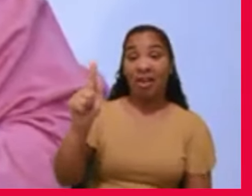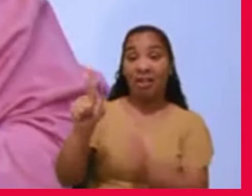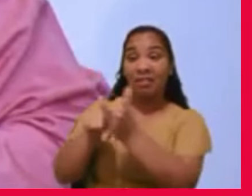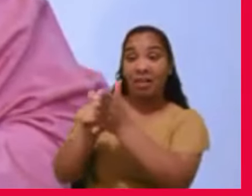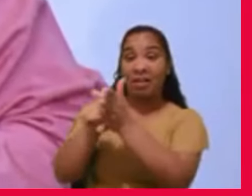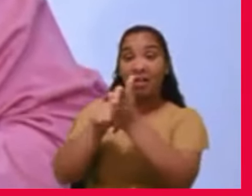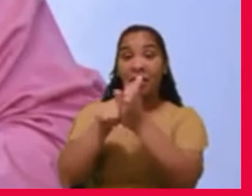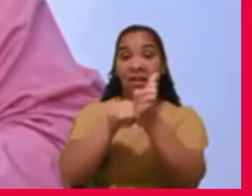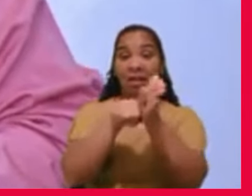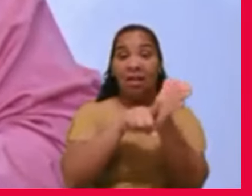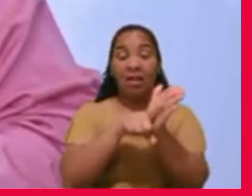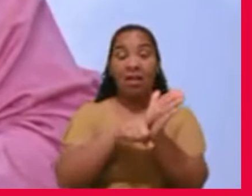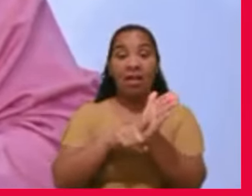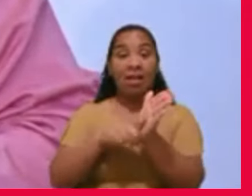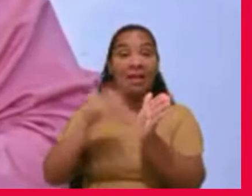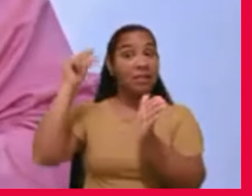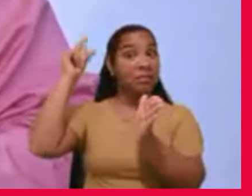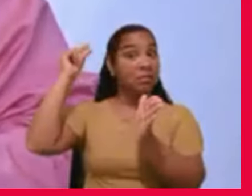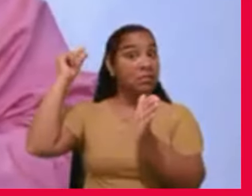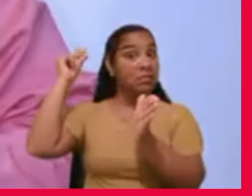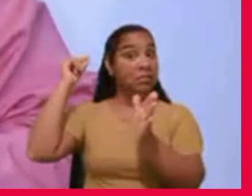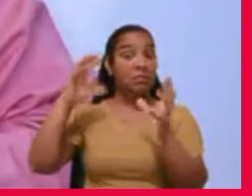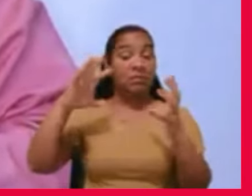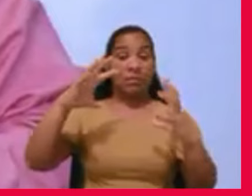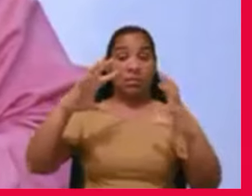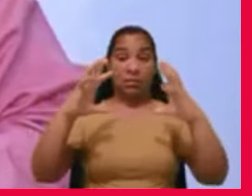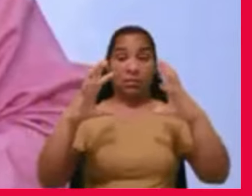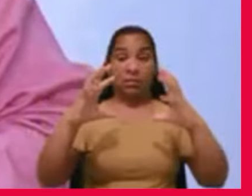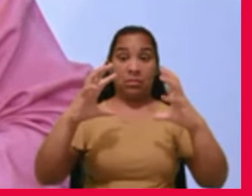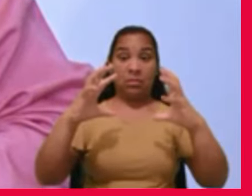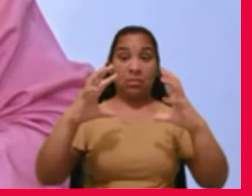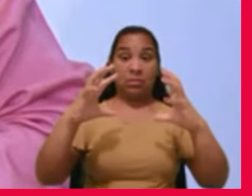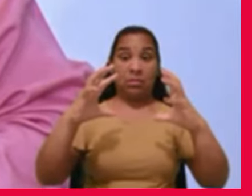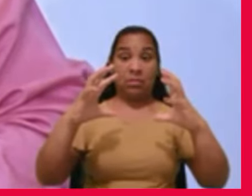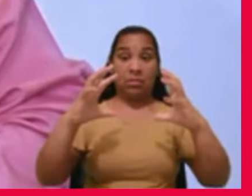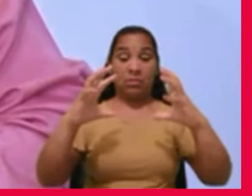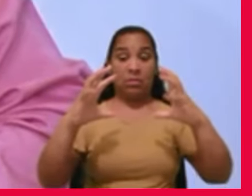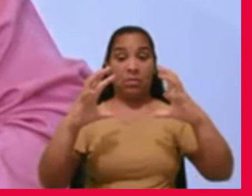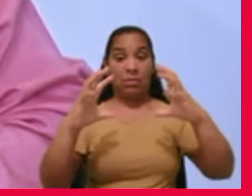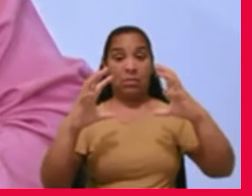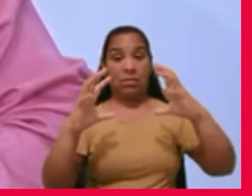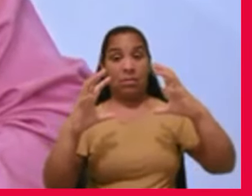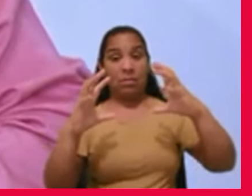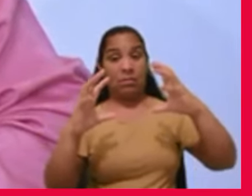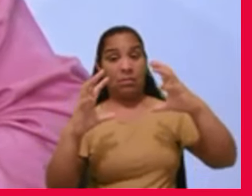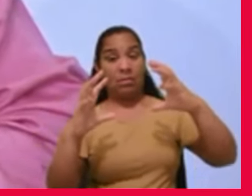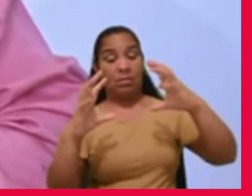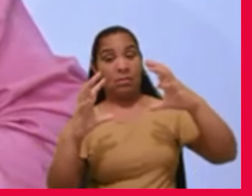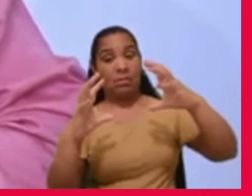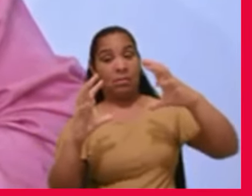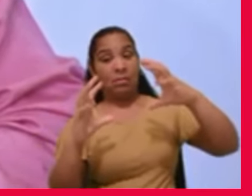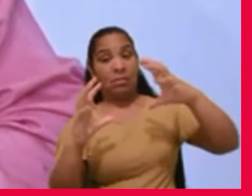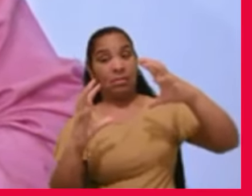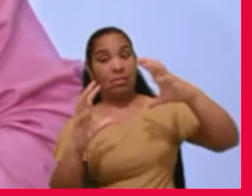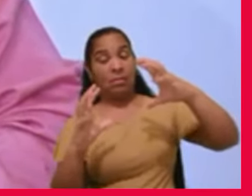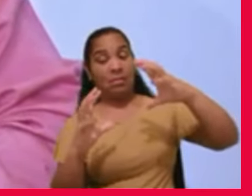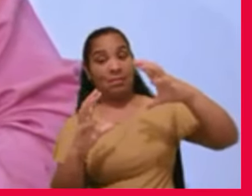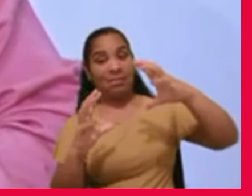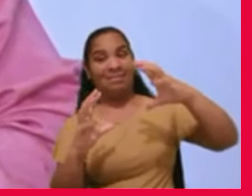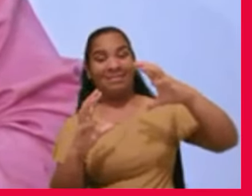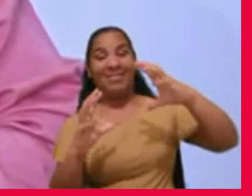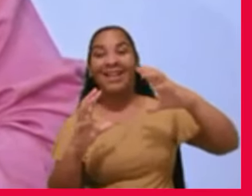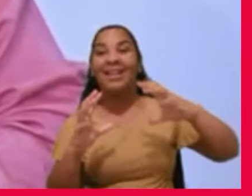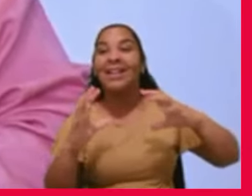tinha uma inclinação de 21 graus. Depois do tsunami do